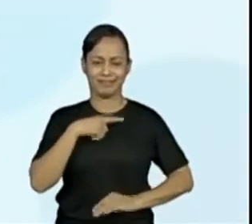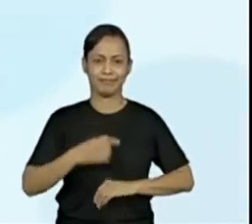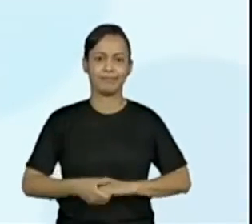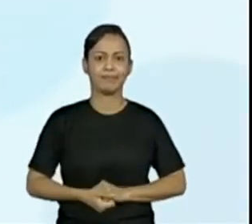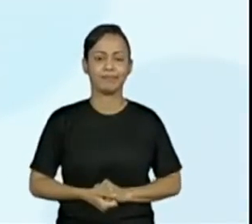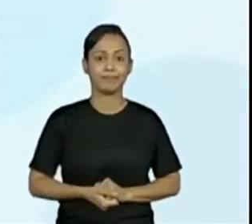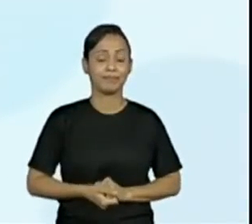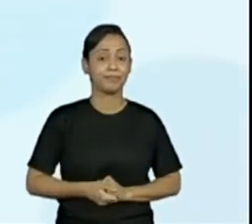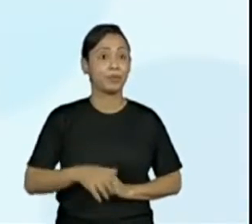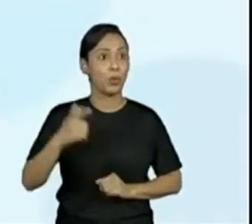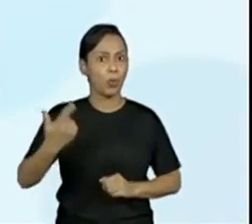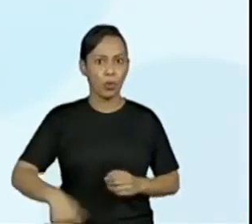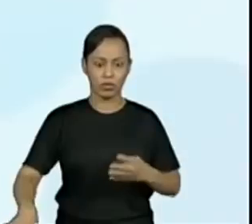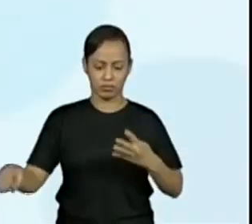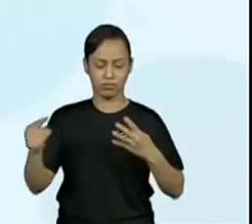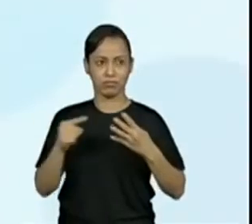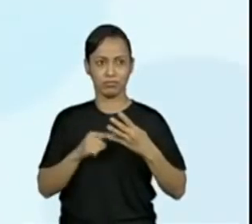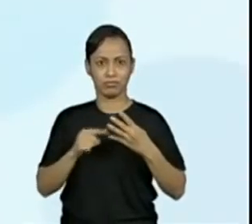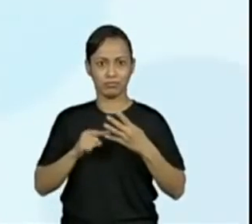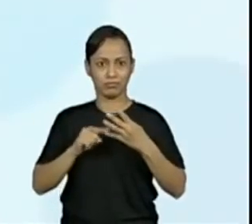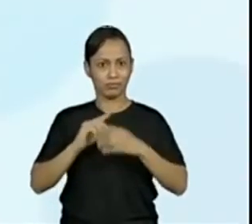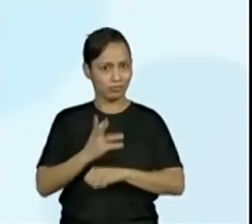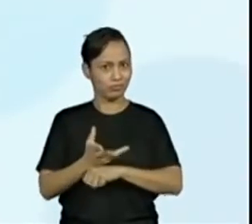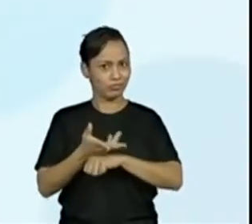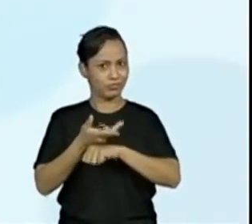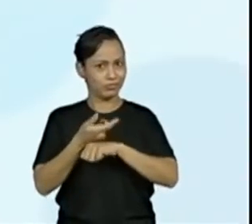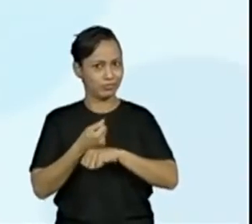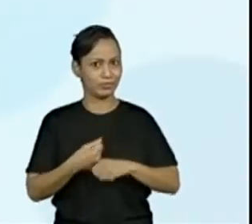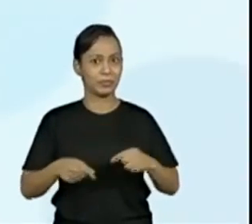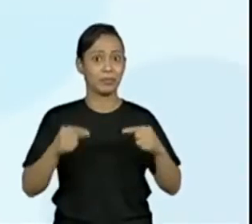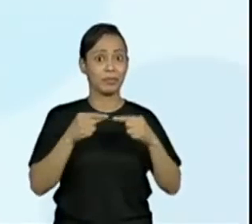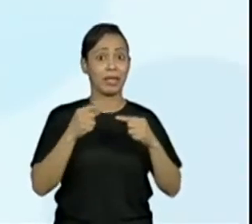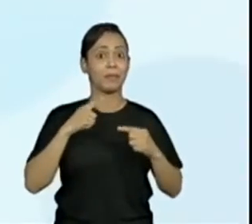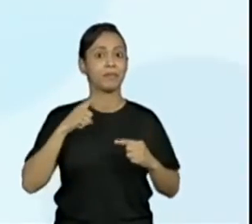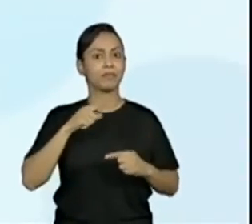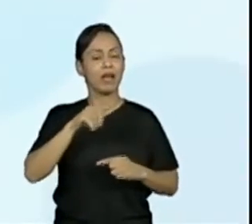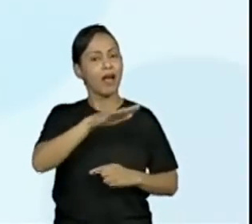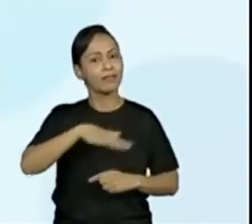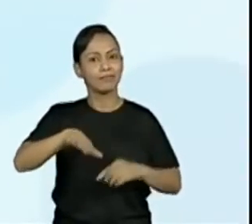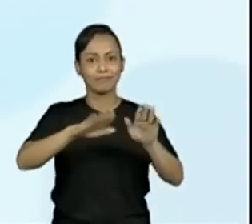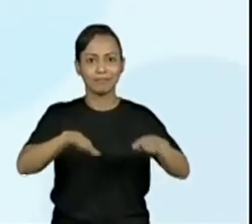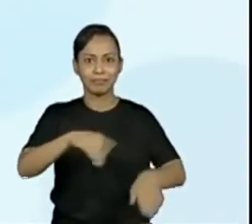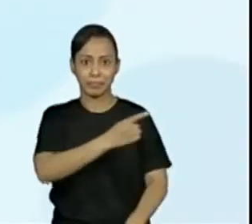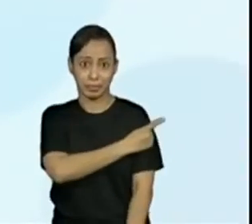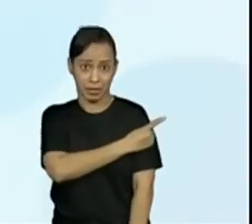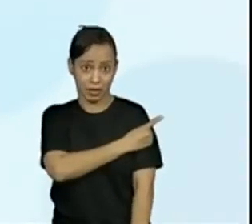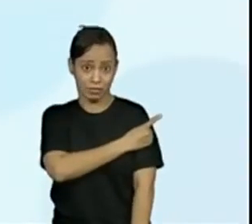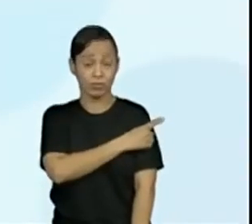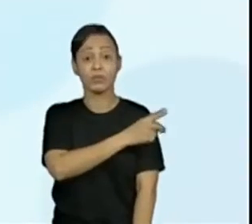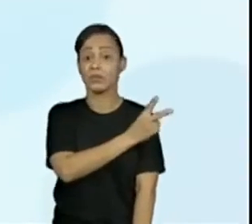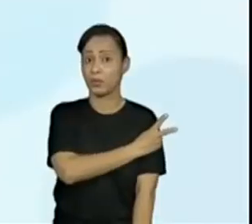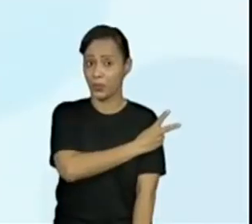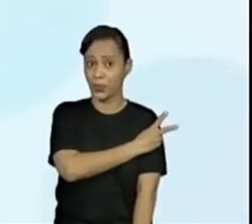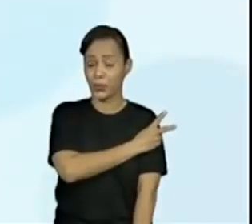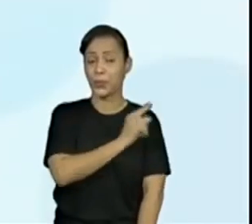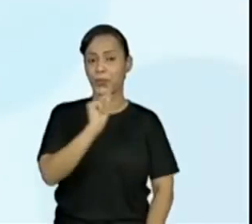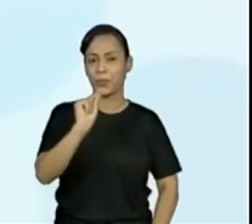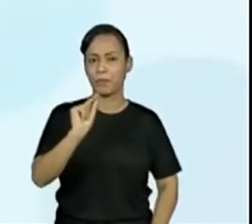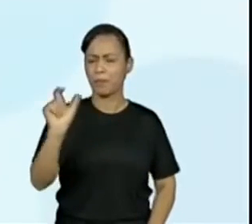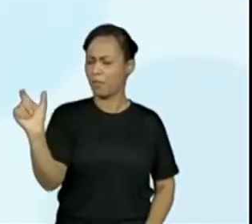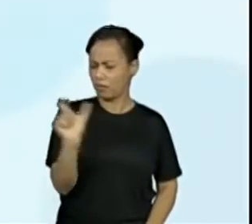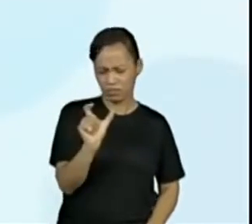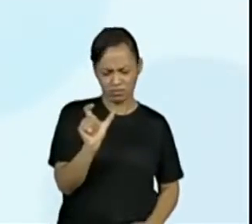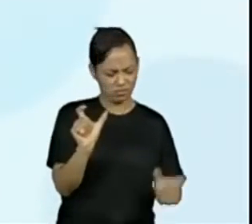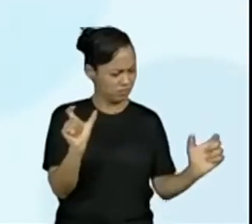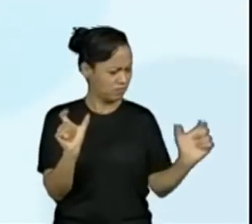Mais uma habilidade, que essa, ela transita entre o primeiro e o segundo ano. Ler palavras, tomando como referência as palavras